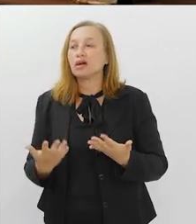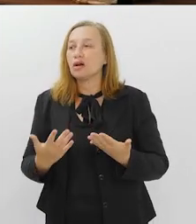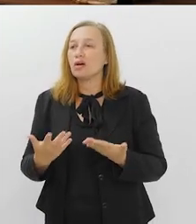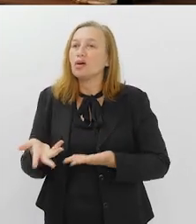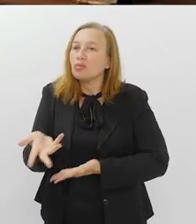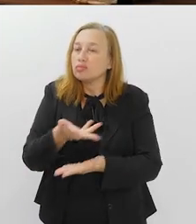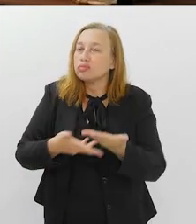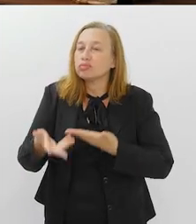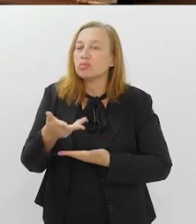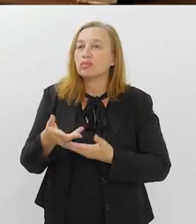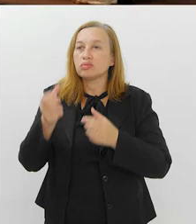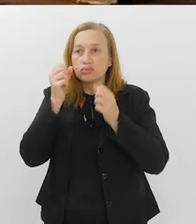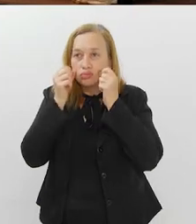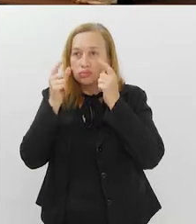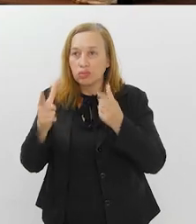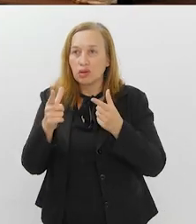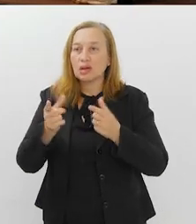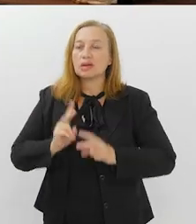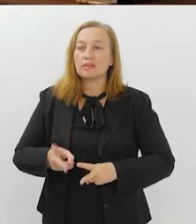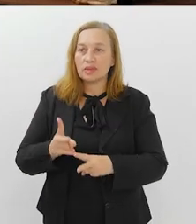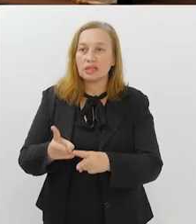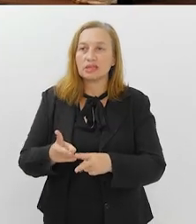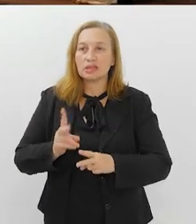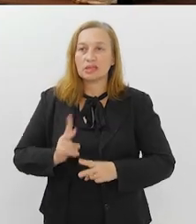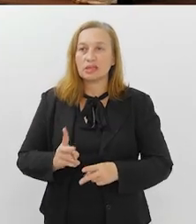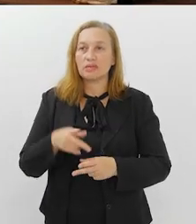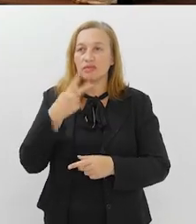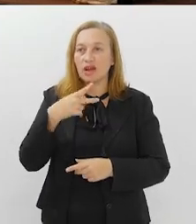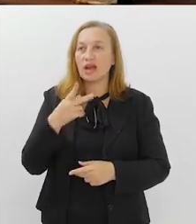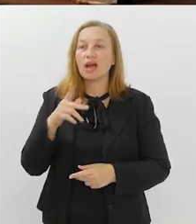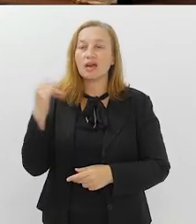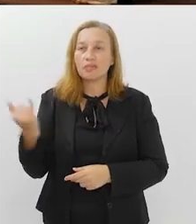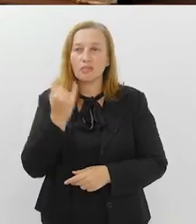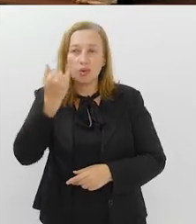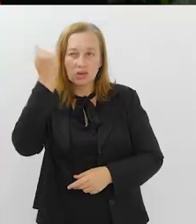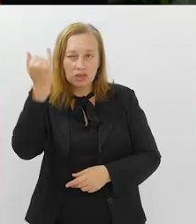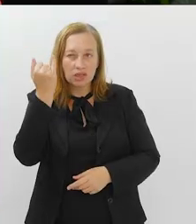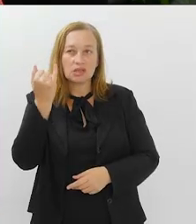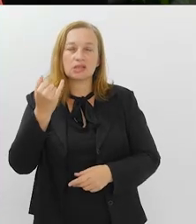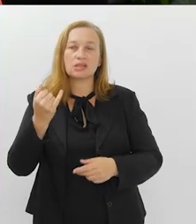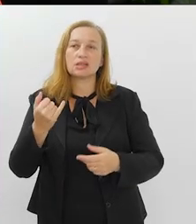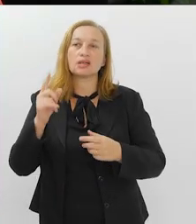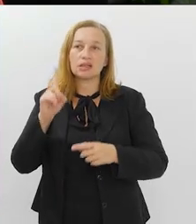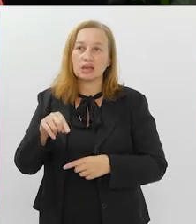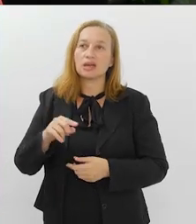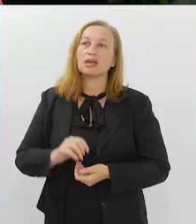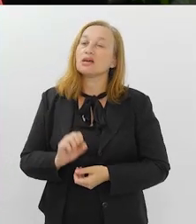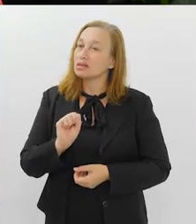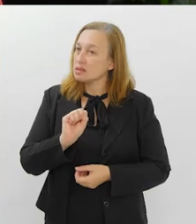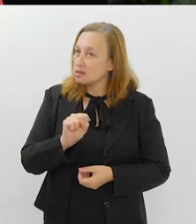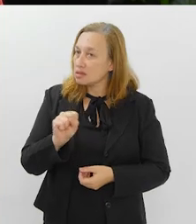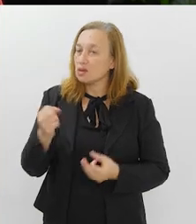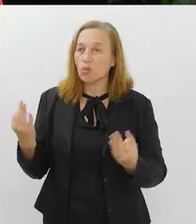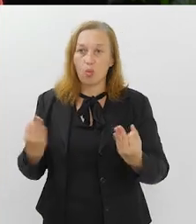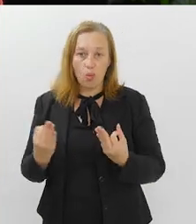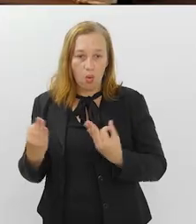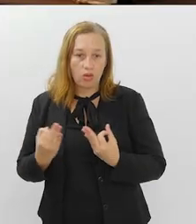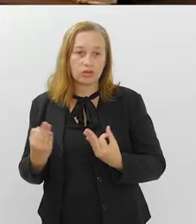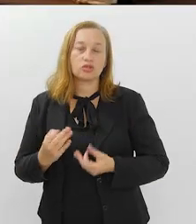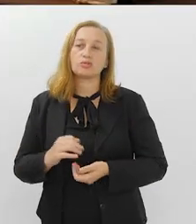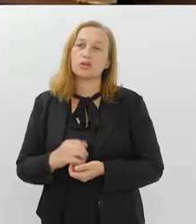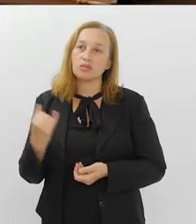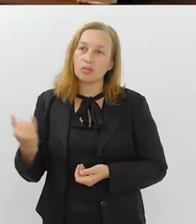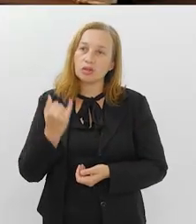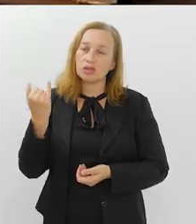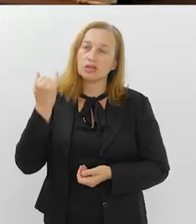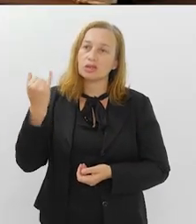assunto que está sempre em alerta e precisa estar sempre em alerta. A importância também dessa interlocução, doutora Roberta? Não, sim, ótimo,